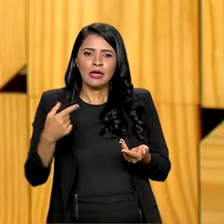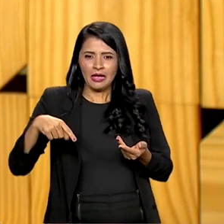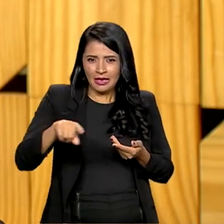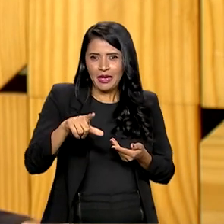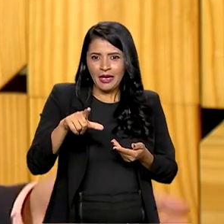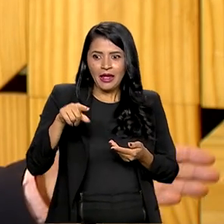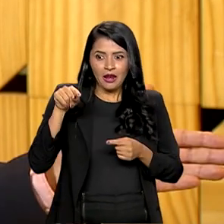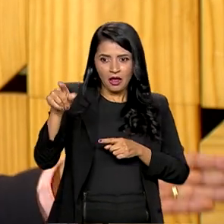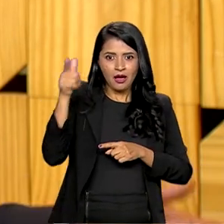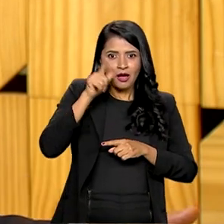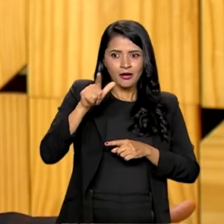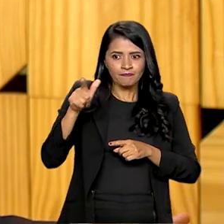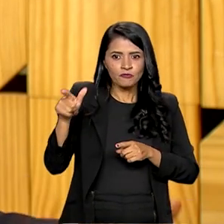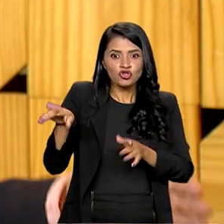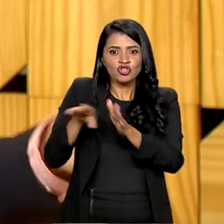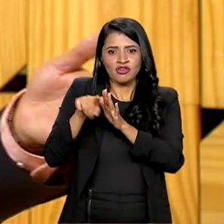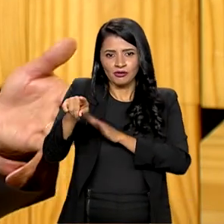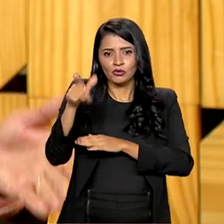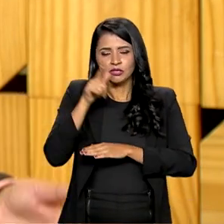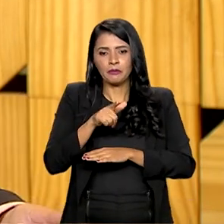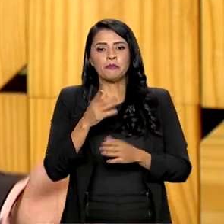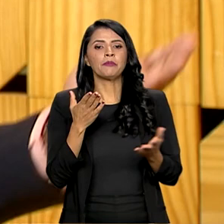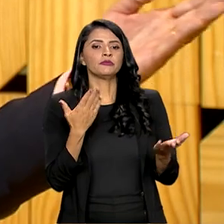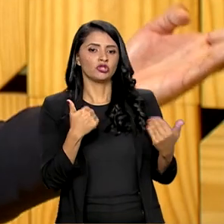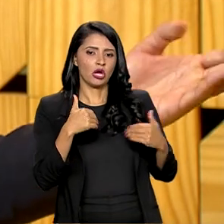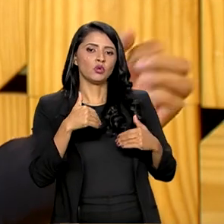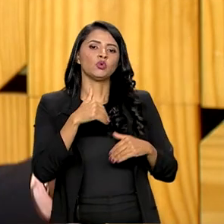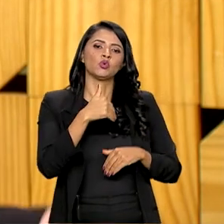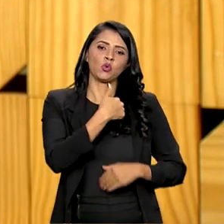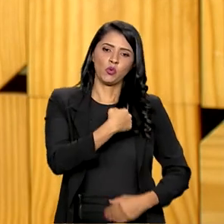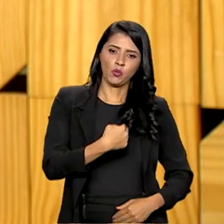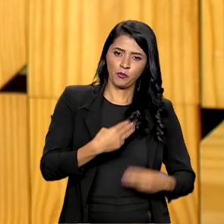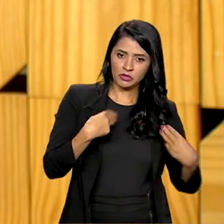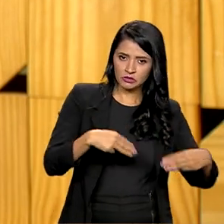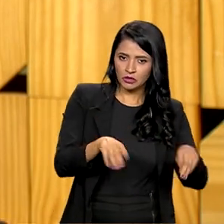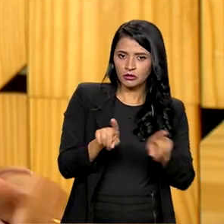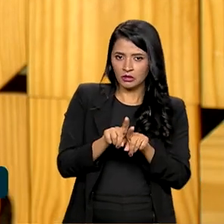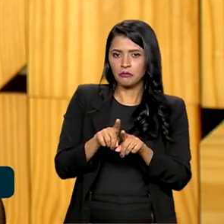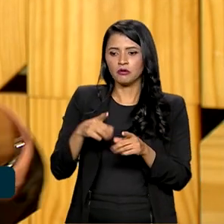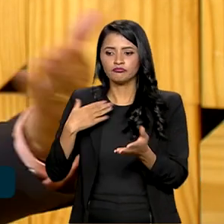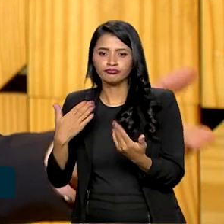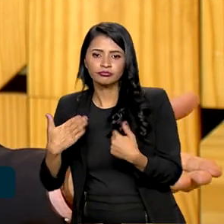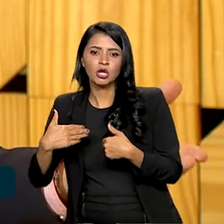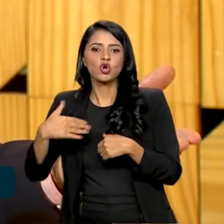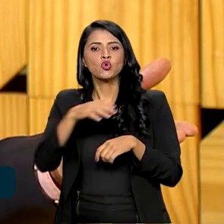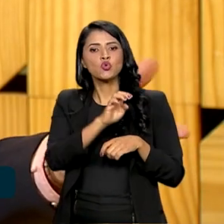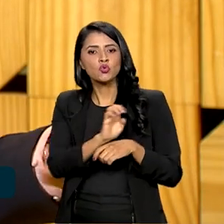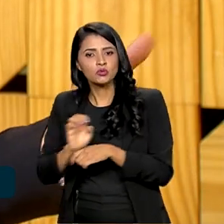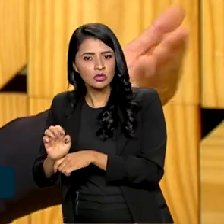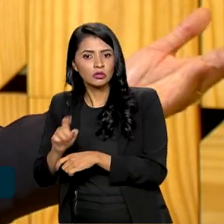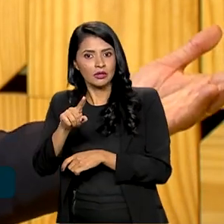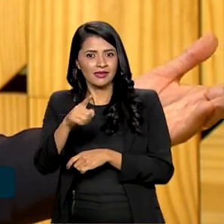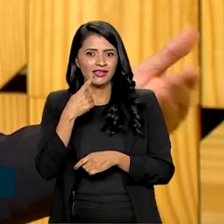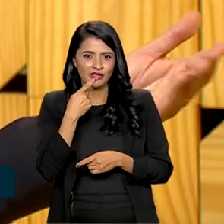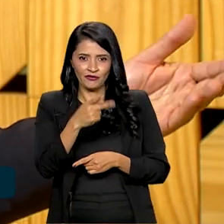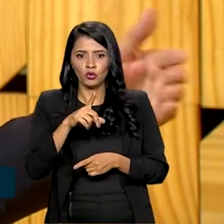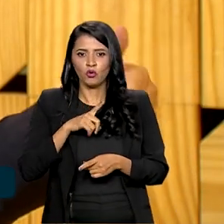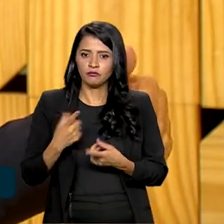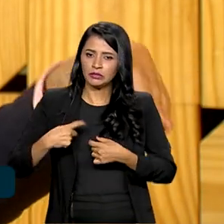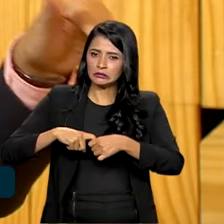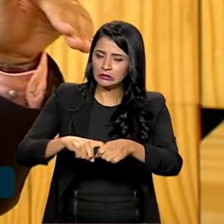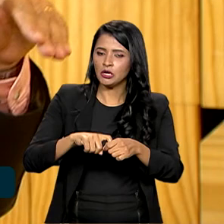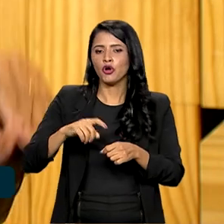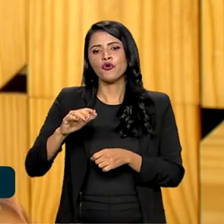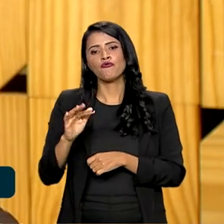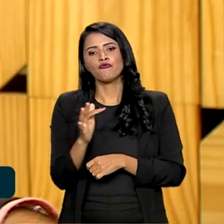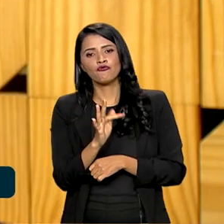chegar na ponta, a gente precisa do diálogo com os ministérios, mas também com os estados. Por exemplo, esse programa que você falou, ele vai ser feito em parcerias com as fundações de apoio